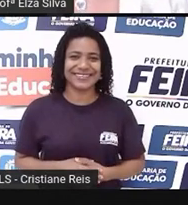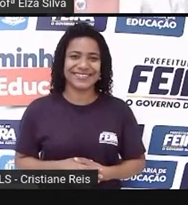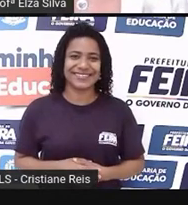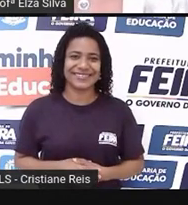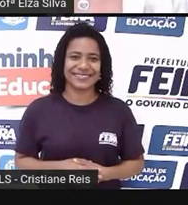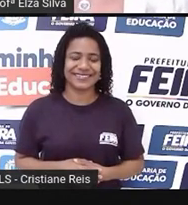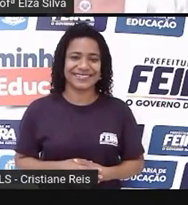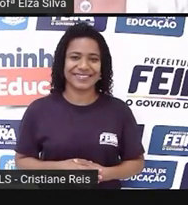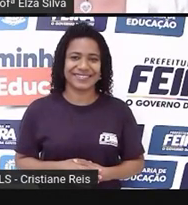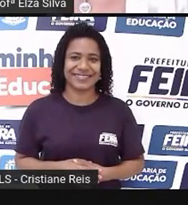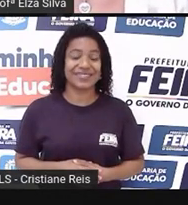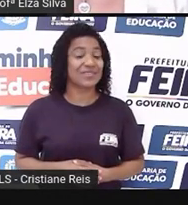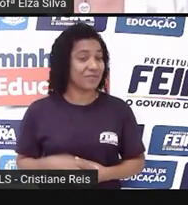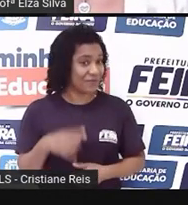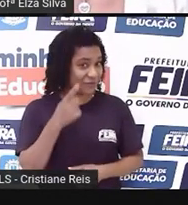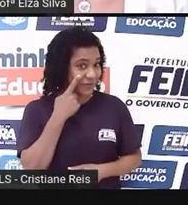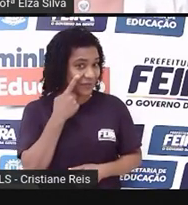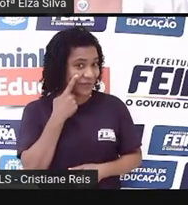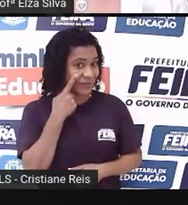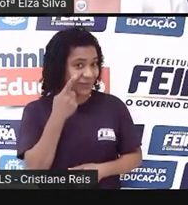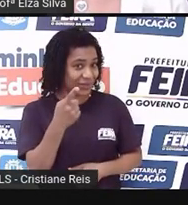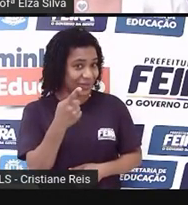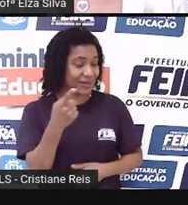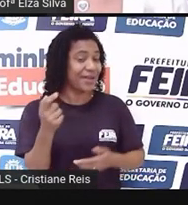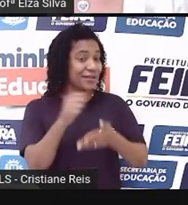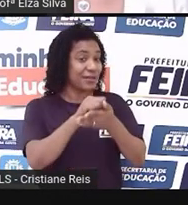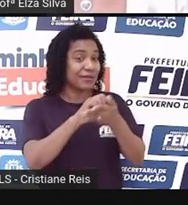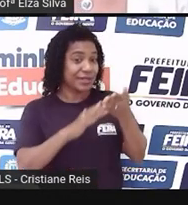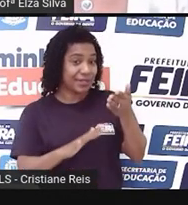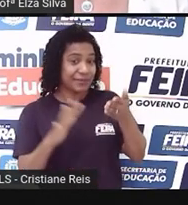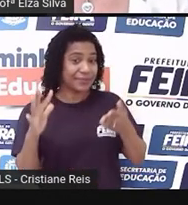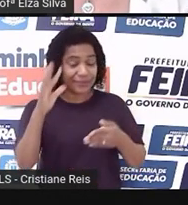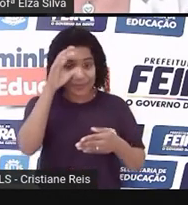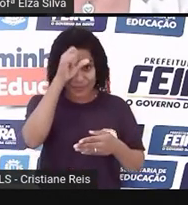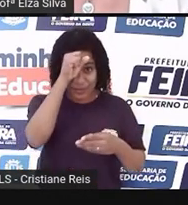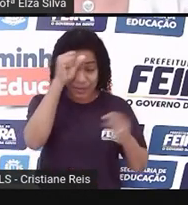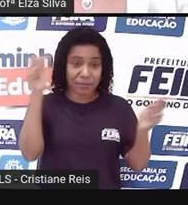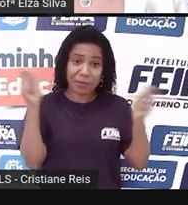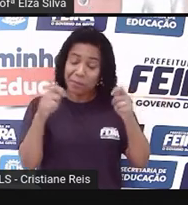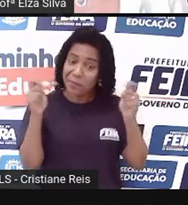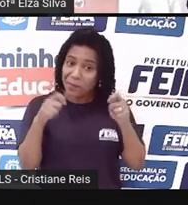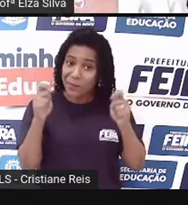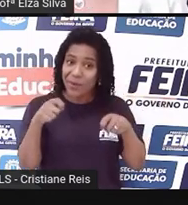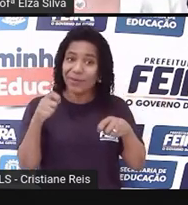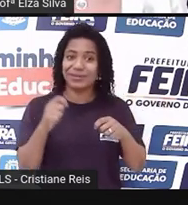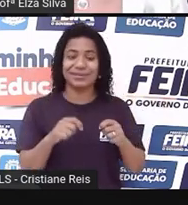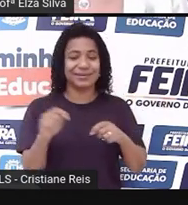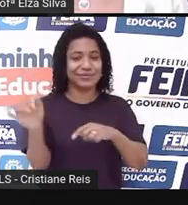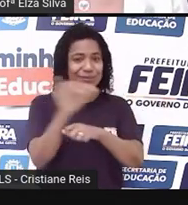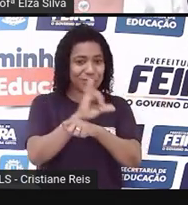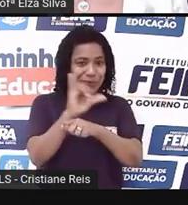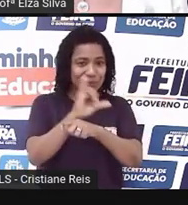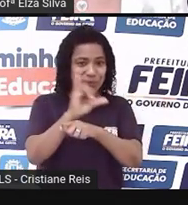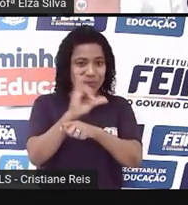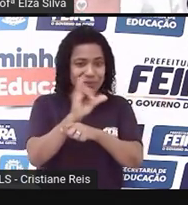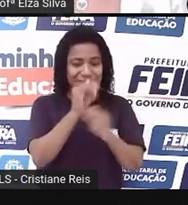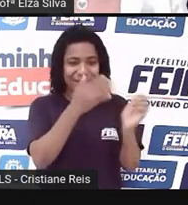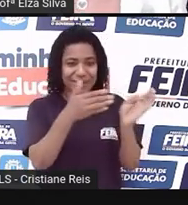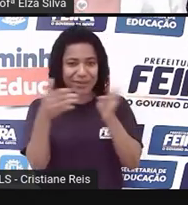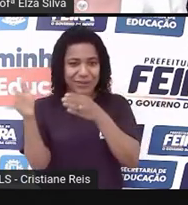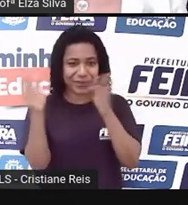Olha aqui o desafio. Eu sugiro que vocês, se possível, é claro, assistam novamente ao vídeo